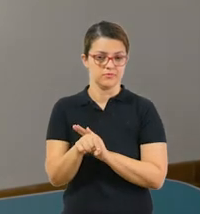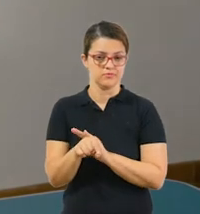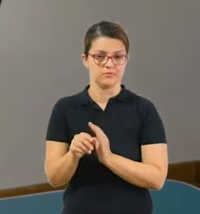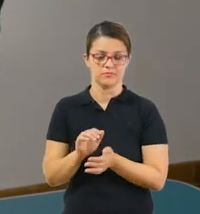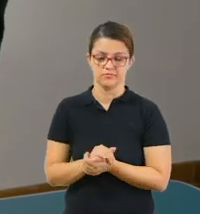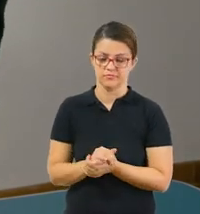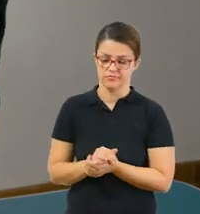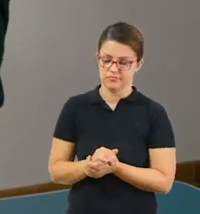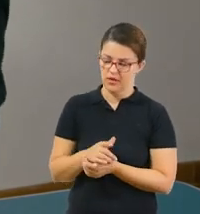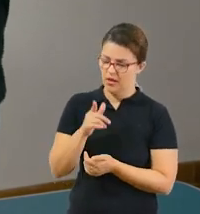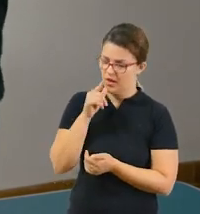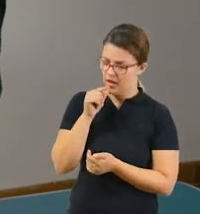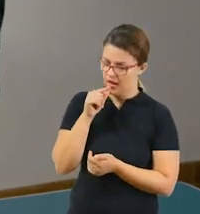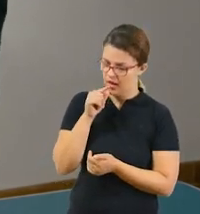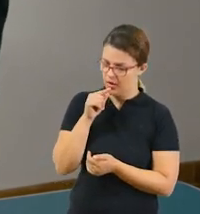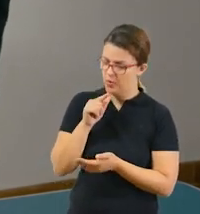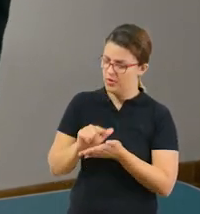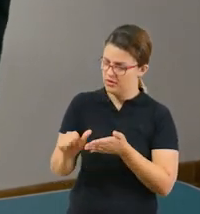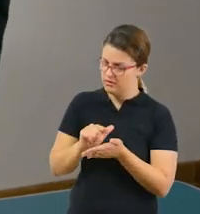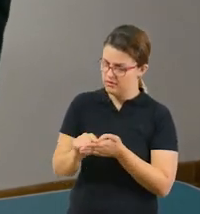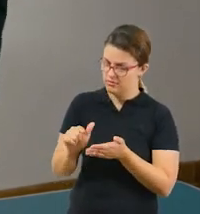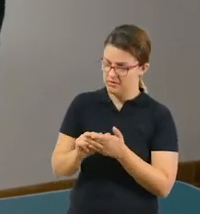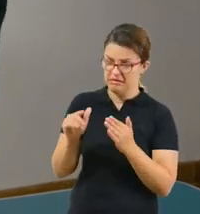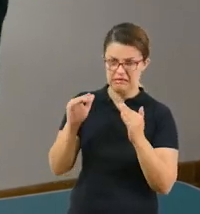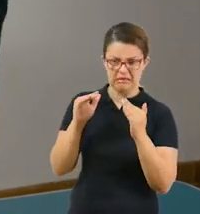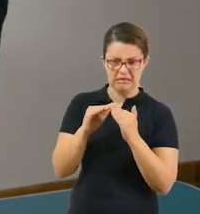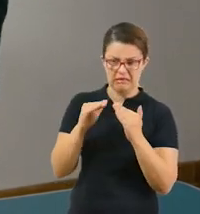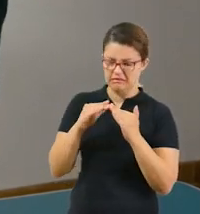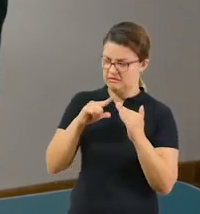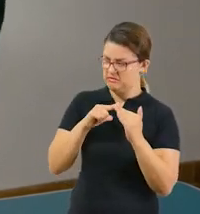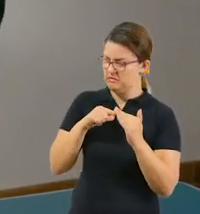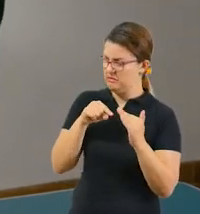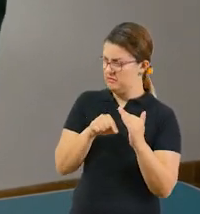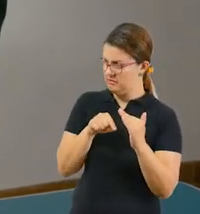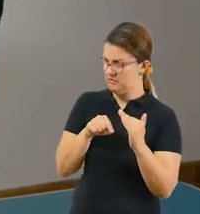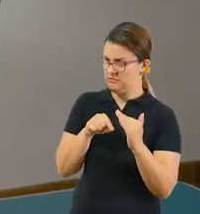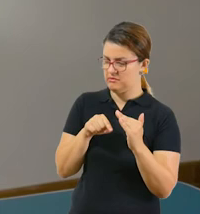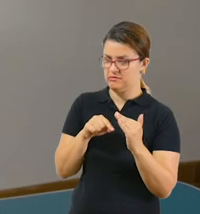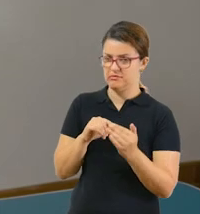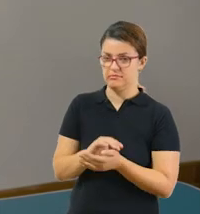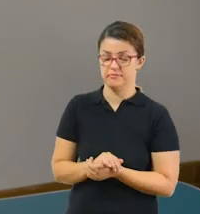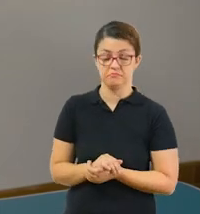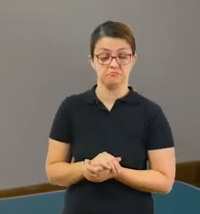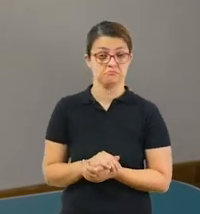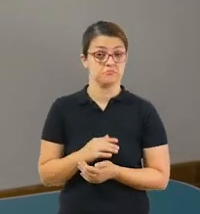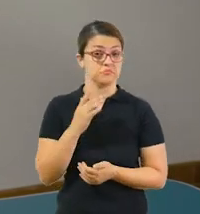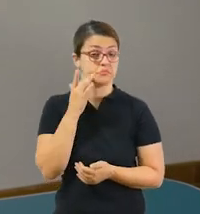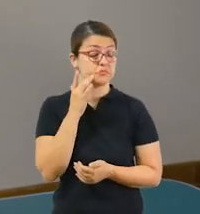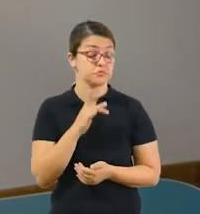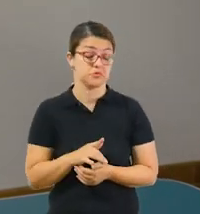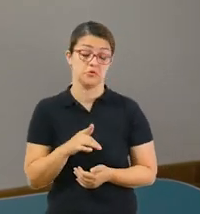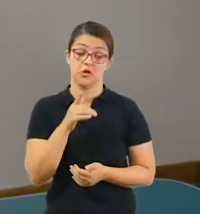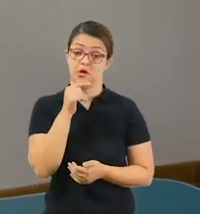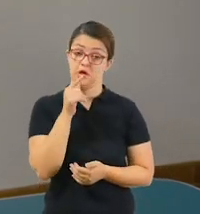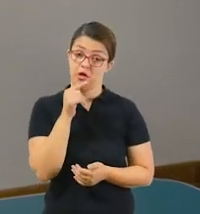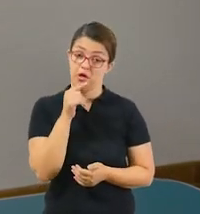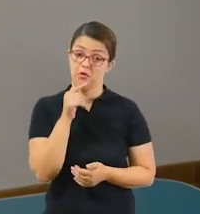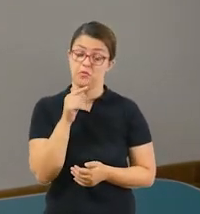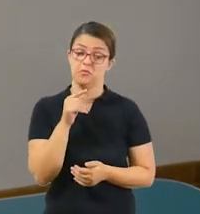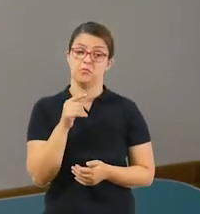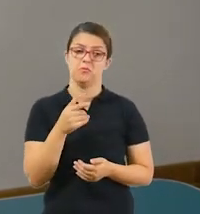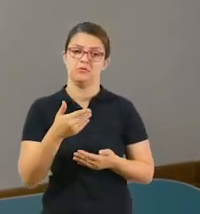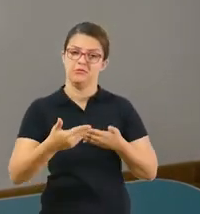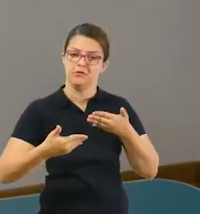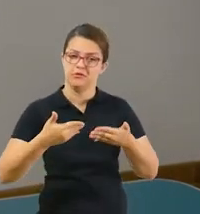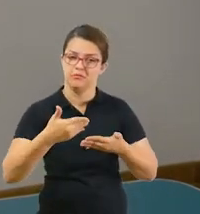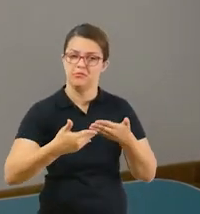Você recebe água tratada em sua casa? É muito simples, né, pessoal? Vocês vão conseguir. Olha, eu não sei se a água que chega na minha casa é tratada.